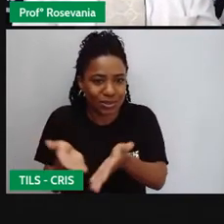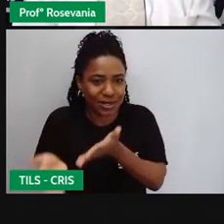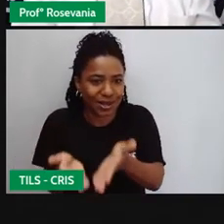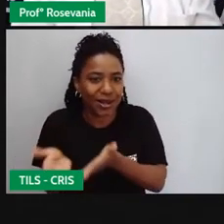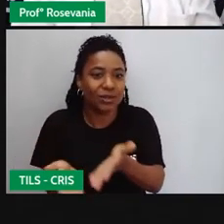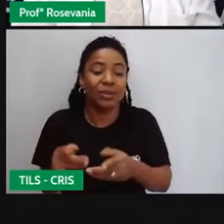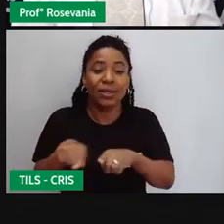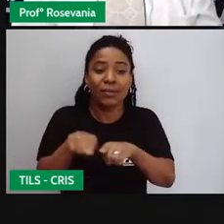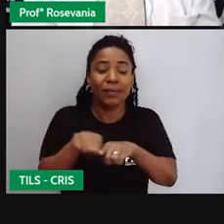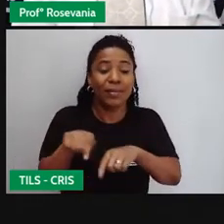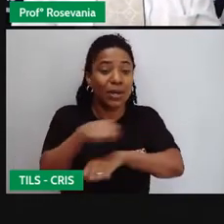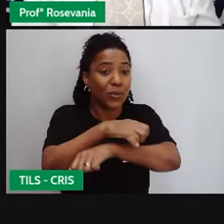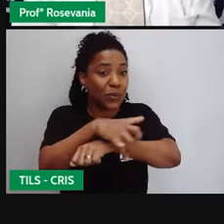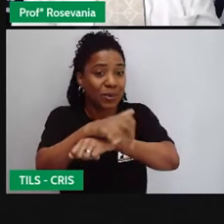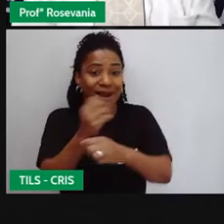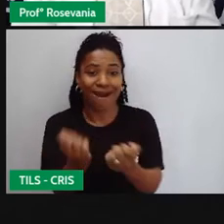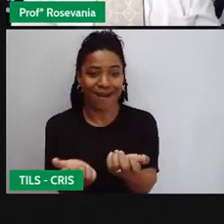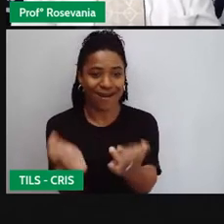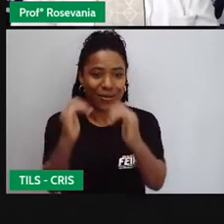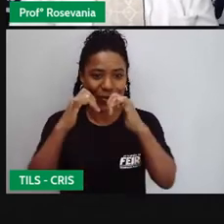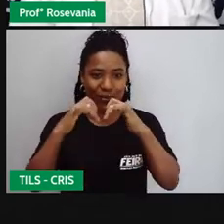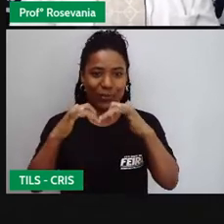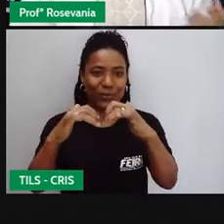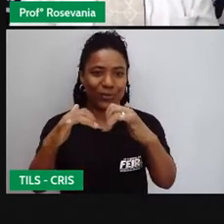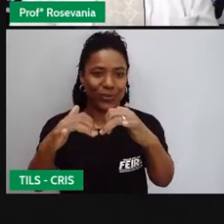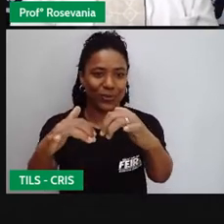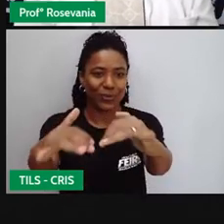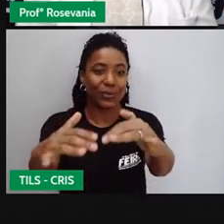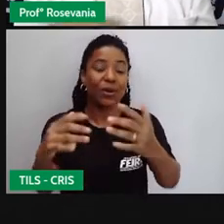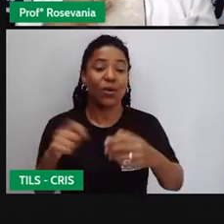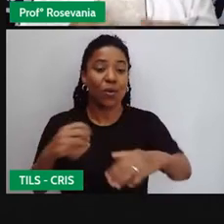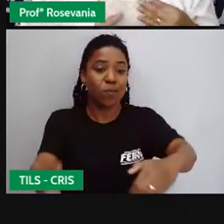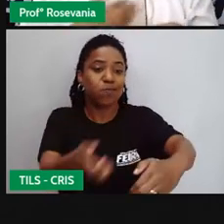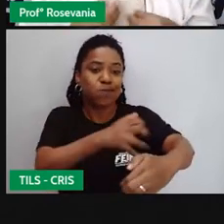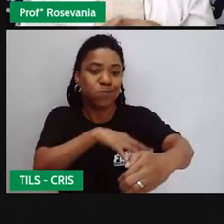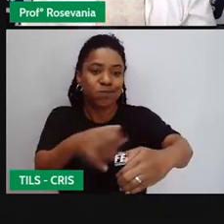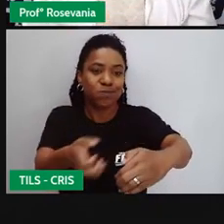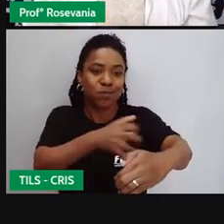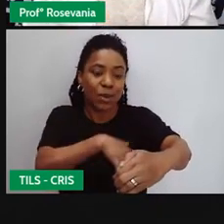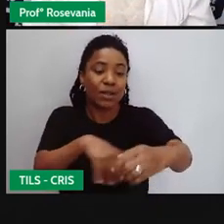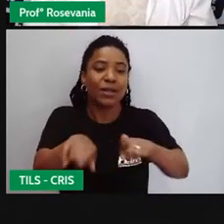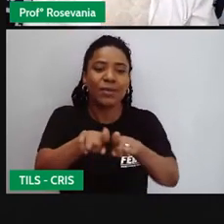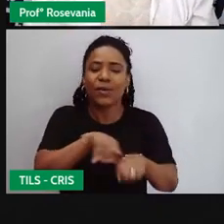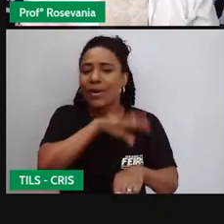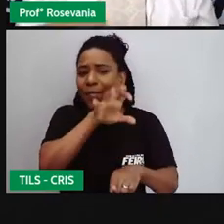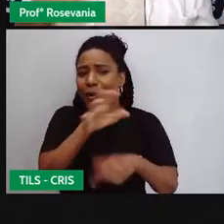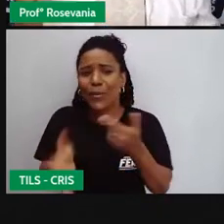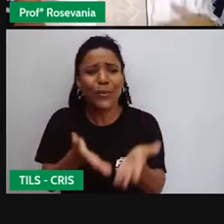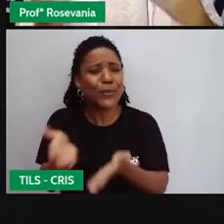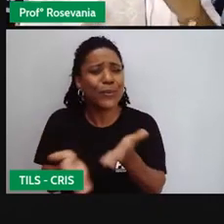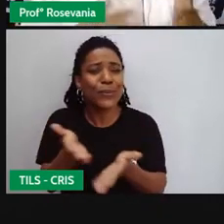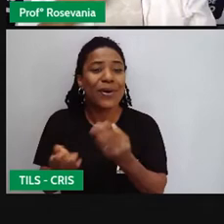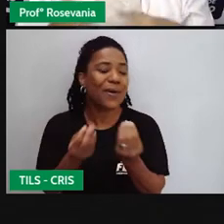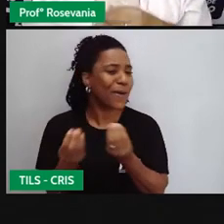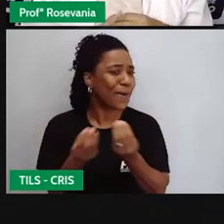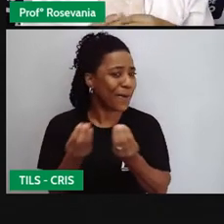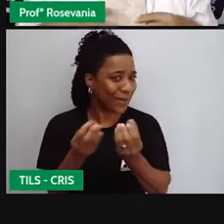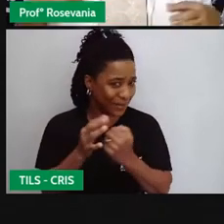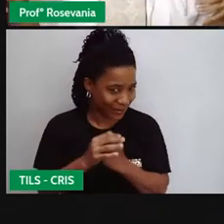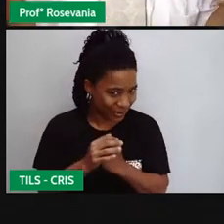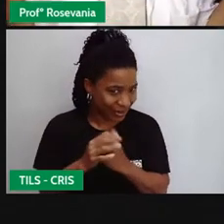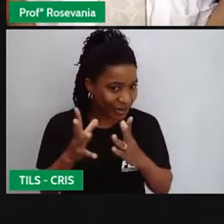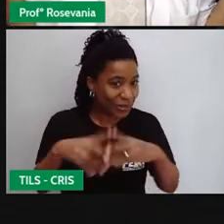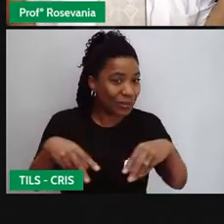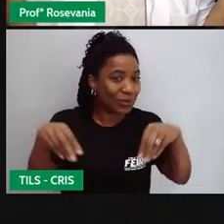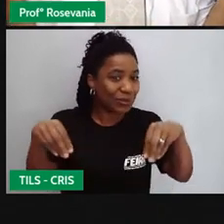irrigação, a colheita, a criação de animais. Então, como é que eu vou fazer esse manejo de solo? Como é que eu vou cuidar dele?